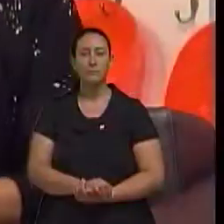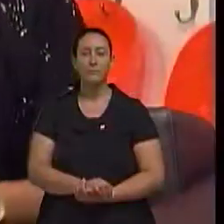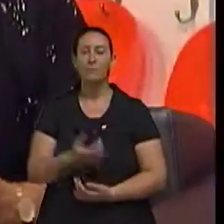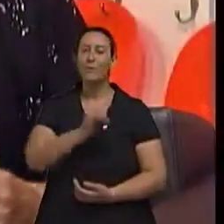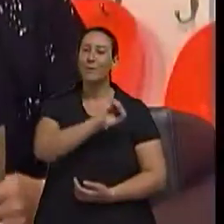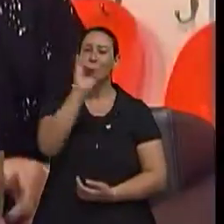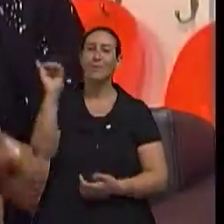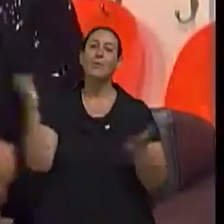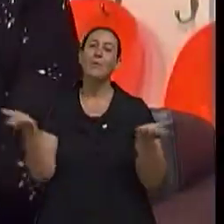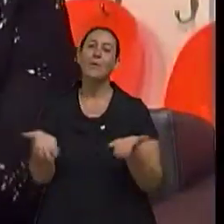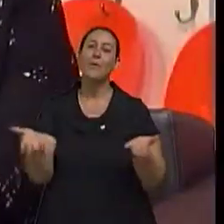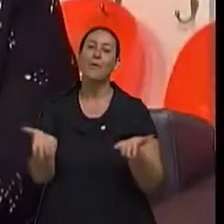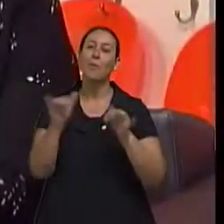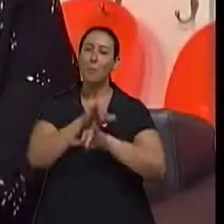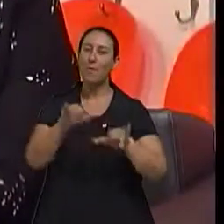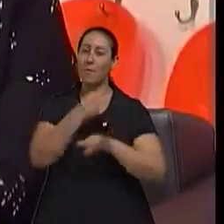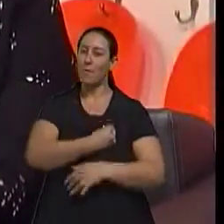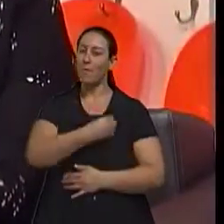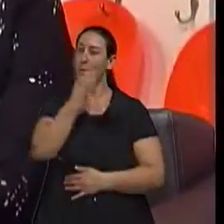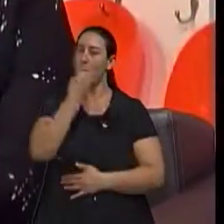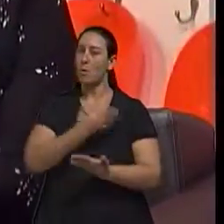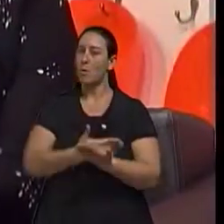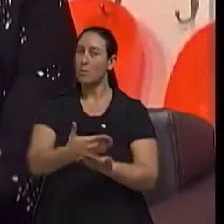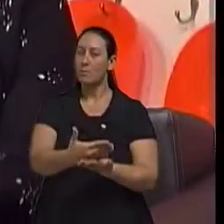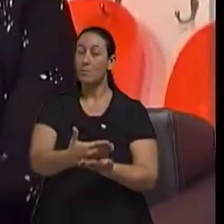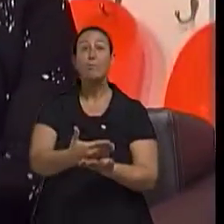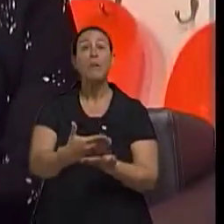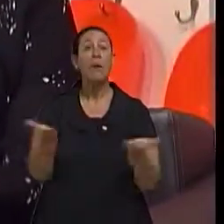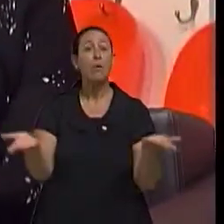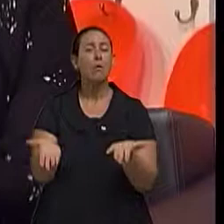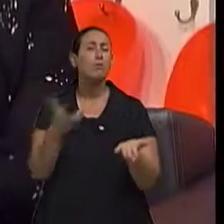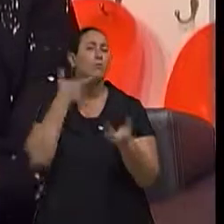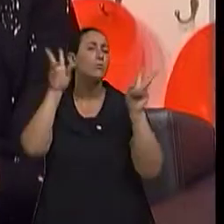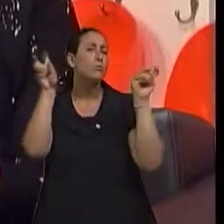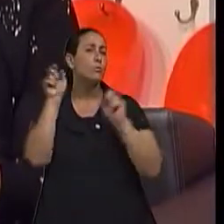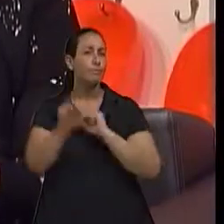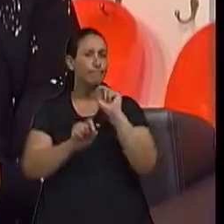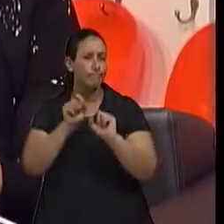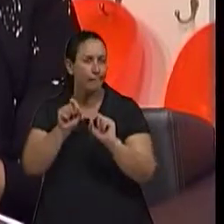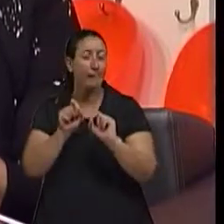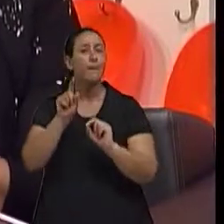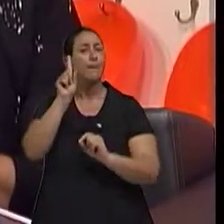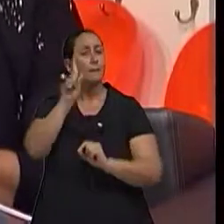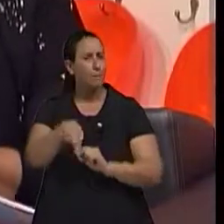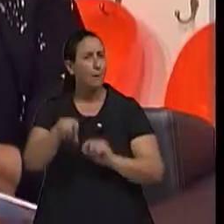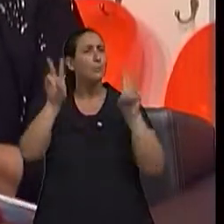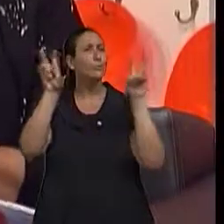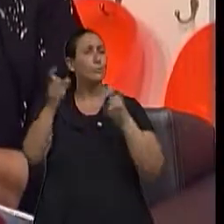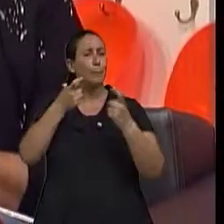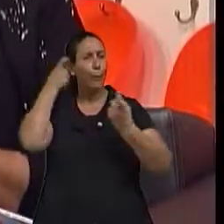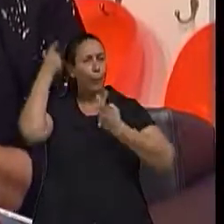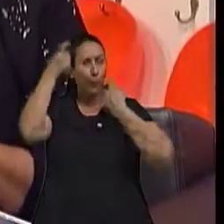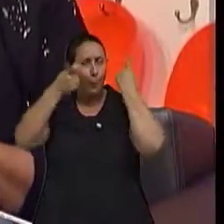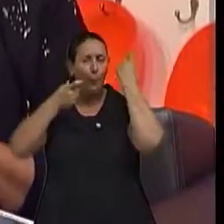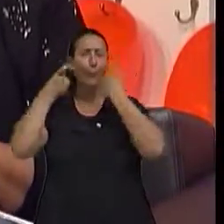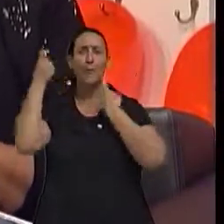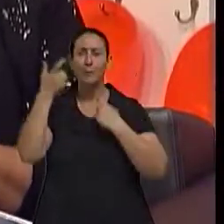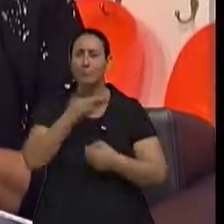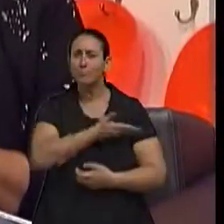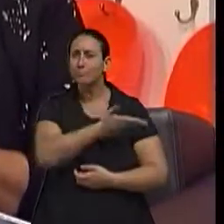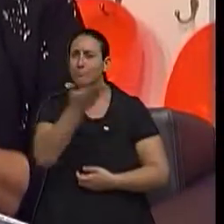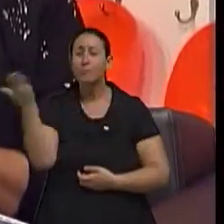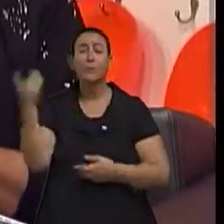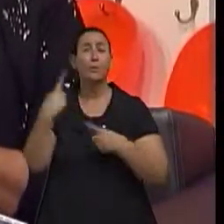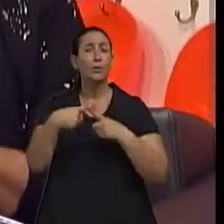Olá, o nosso Viva Bem está começando e hoje nós vamos falar de um assunto que preocupa porque as taxas